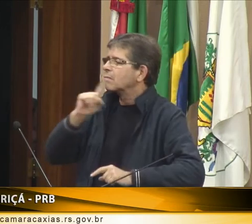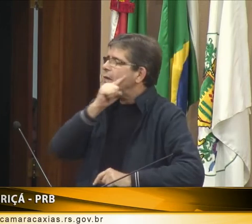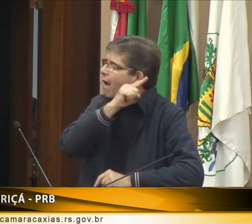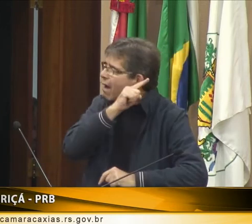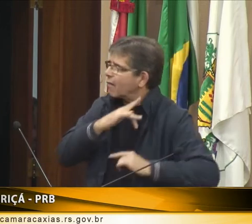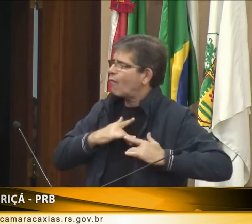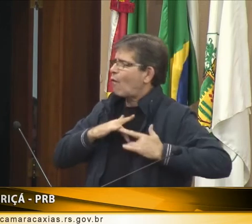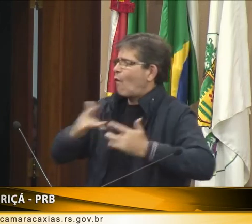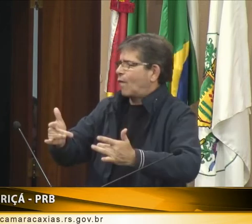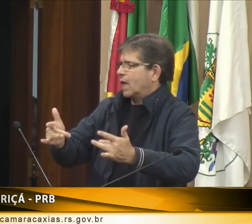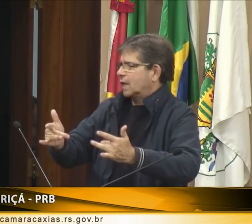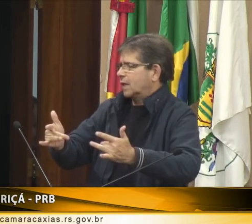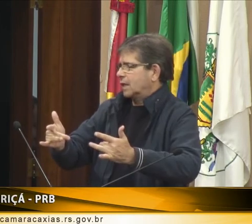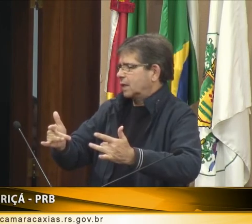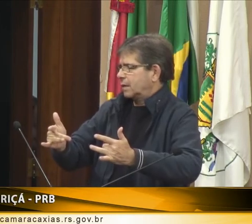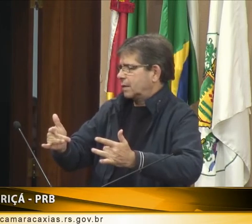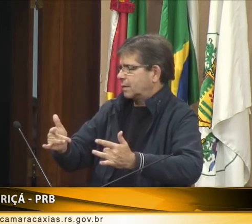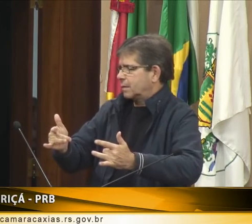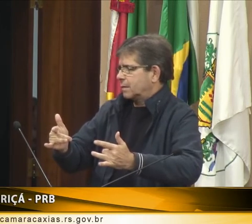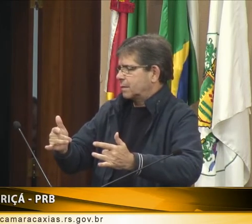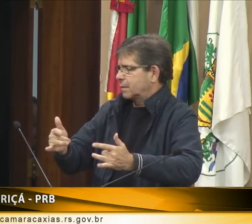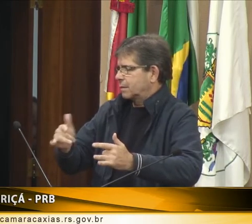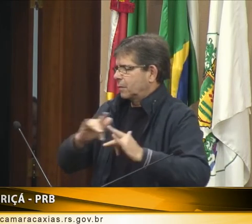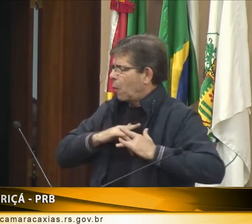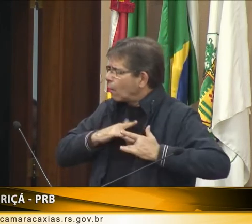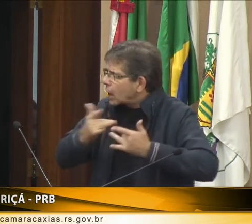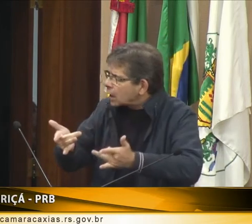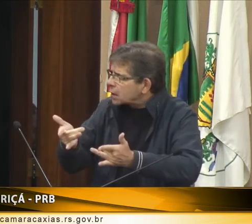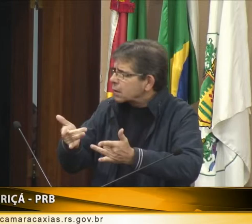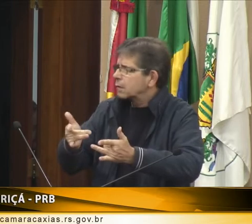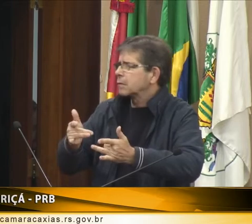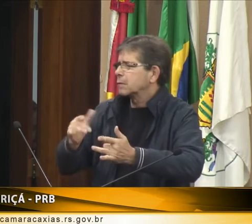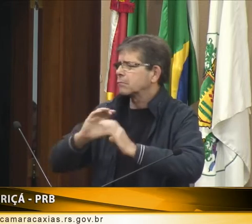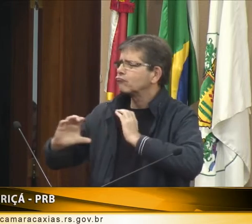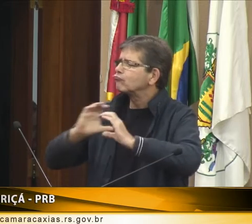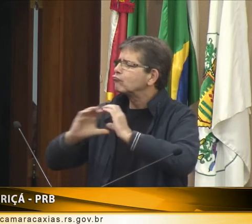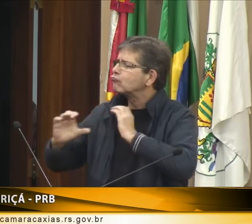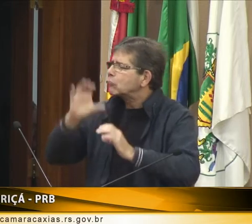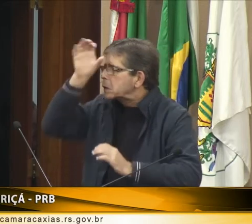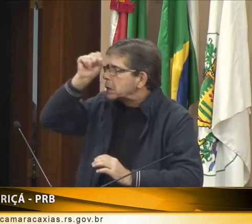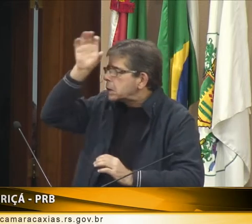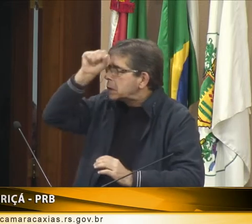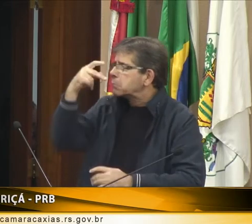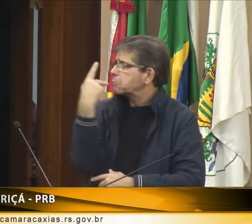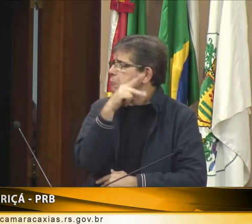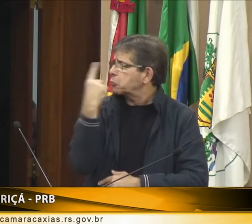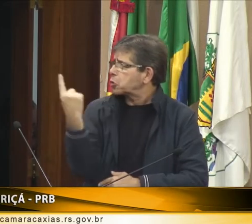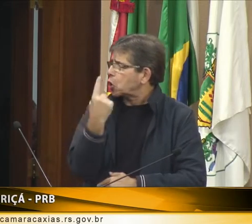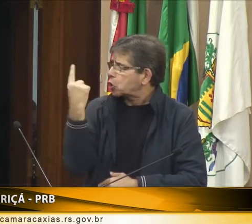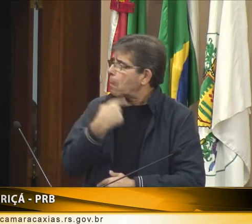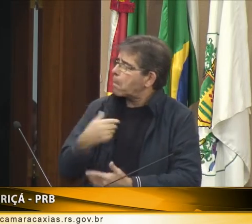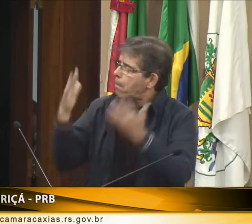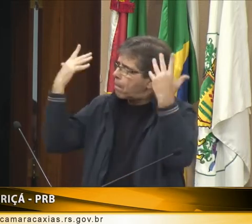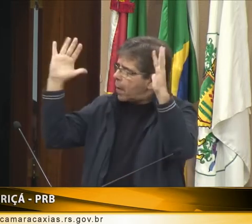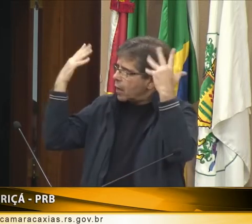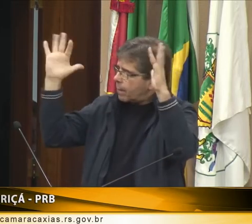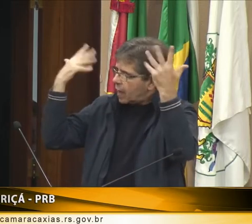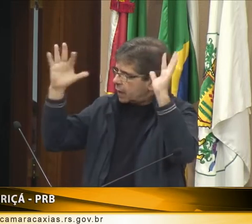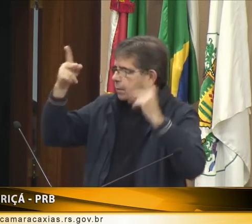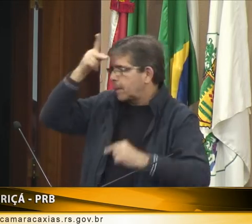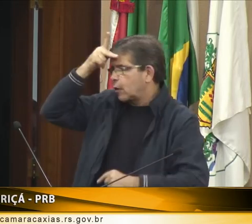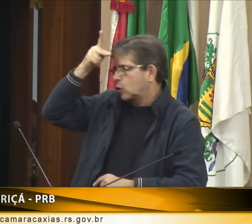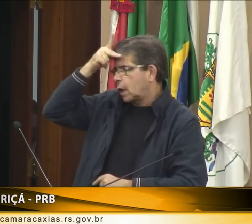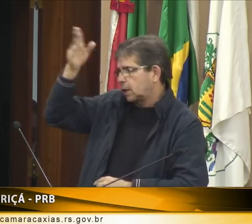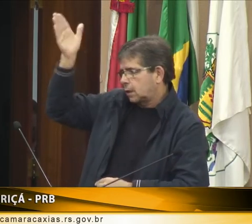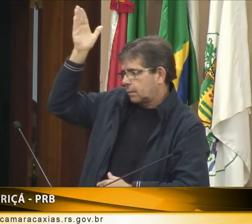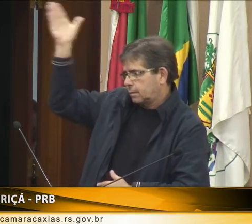de um cobrador de ônibus que foi aprender a língua de sinais voluntariamente, de acordo com a dedicação dele. Porque ele